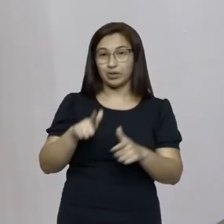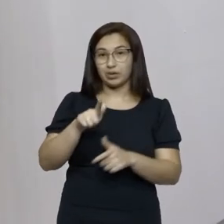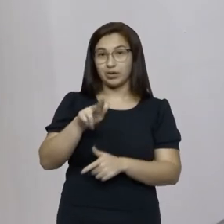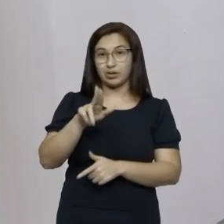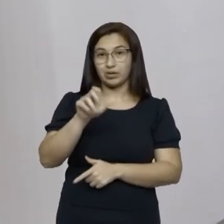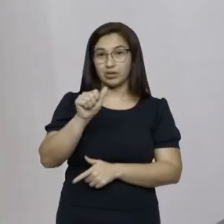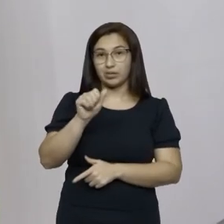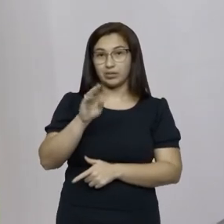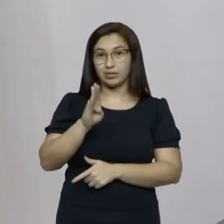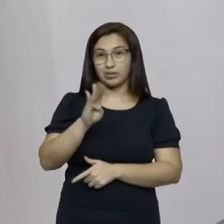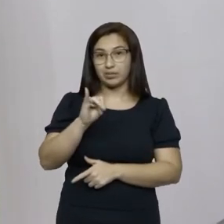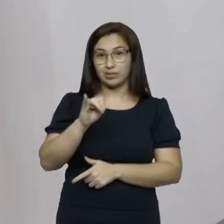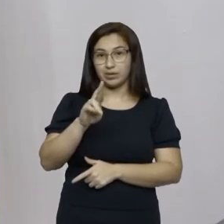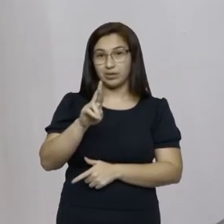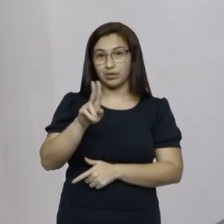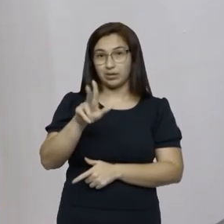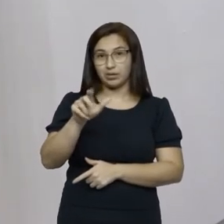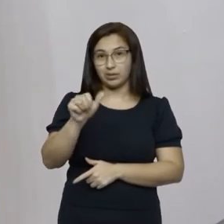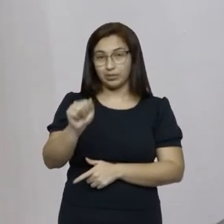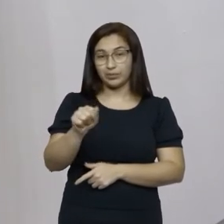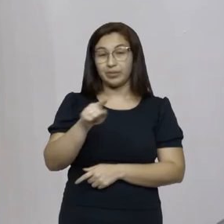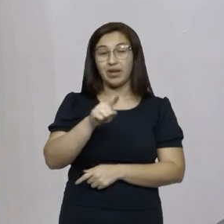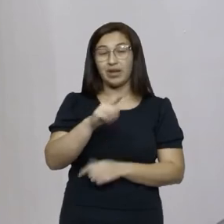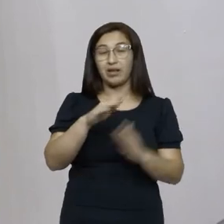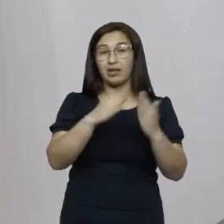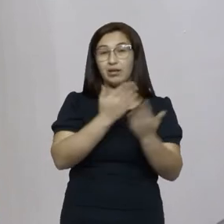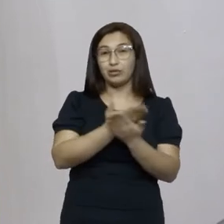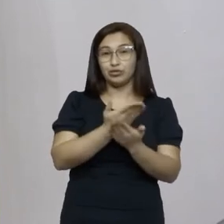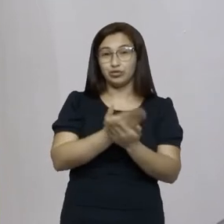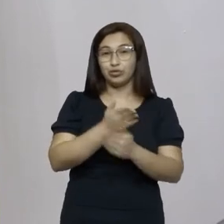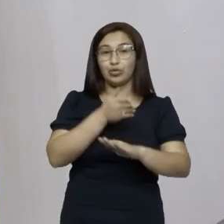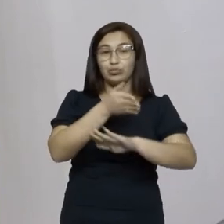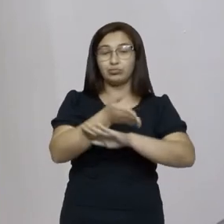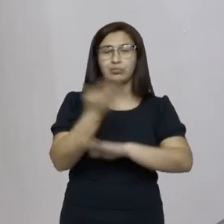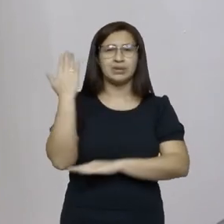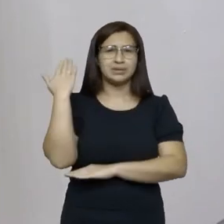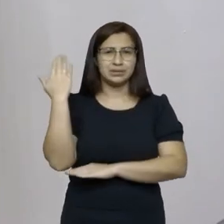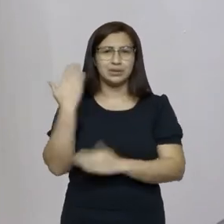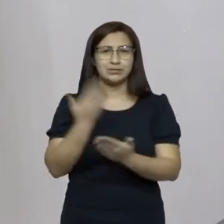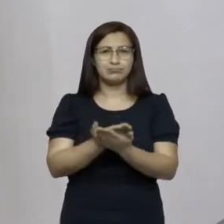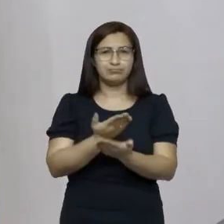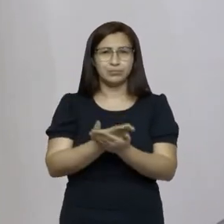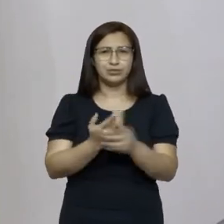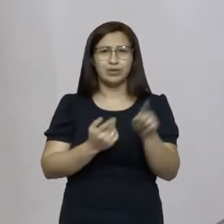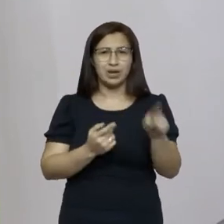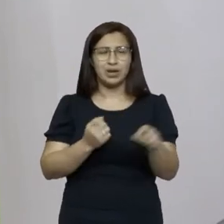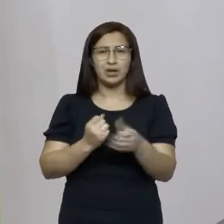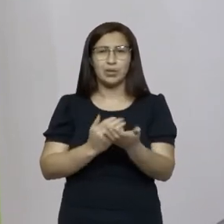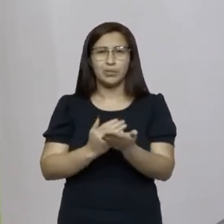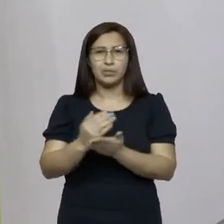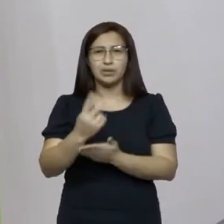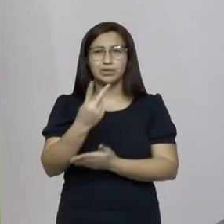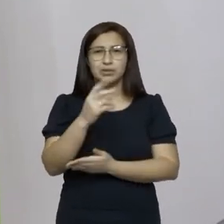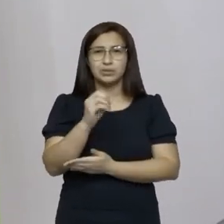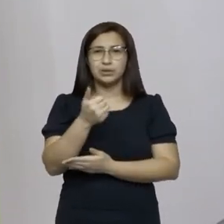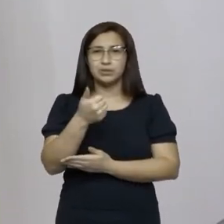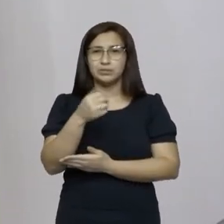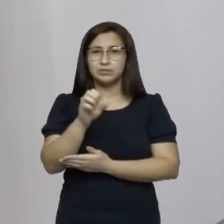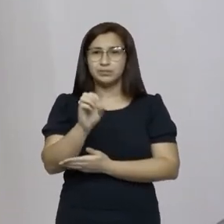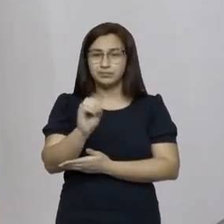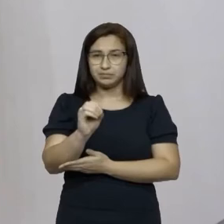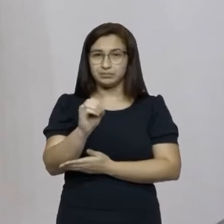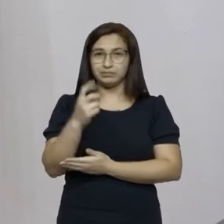temos lá o colégio Zomboço fui estudante desde 2010 quando vereador